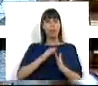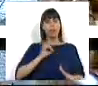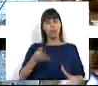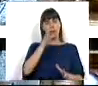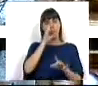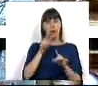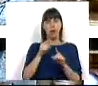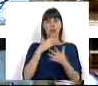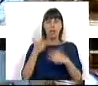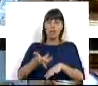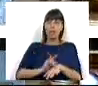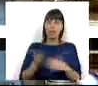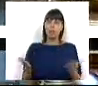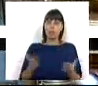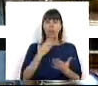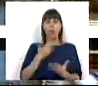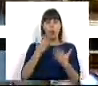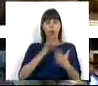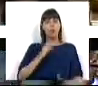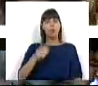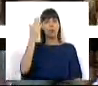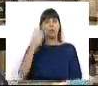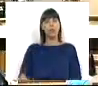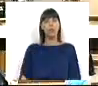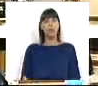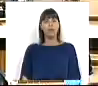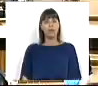-Ministro, essa profunda sensibilização. Muito obrigada, Sr. Presidente.